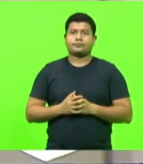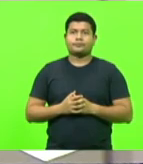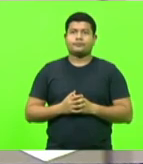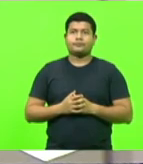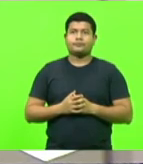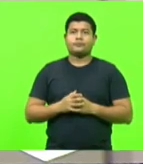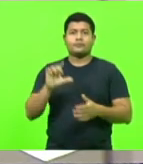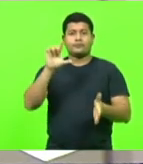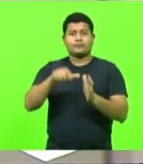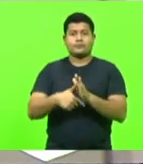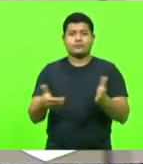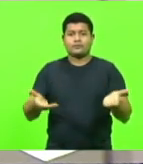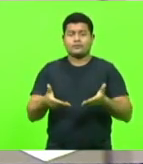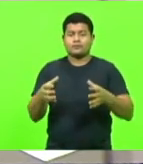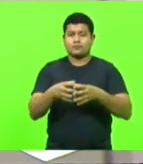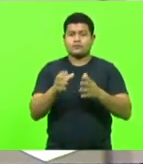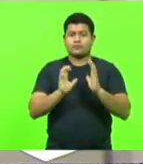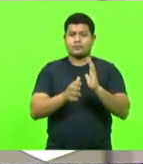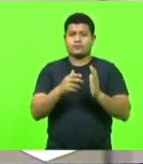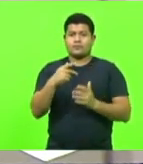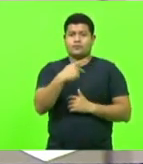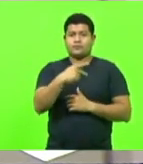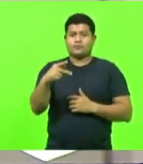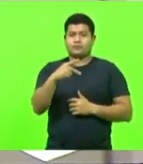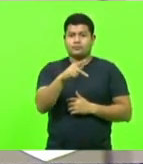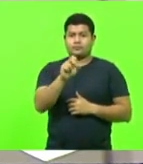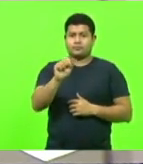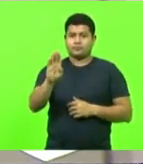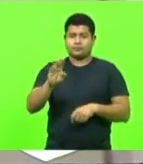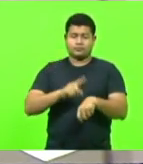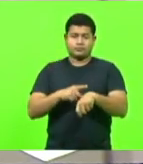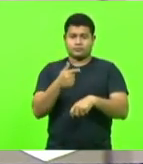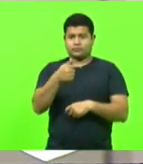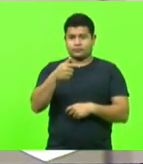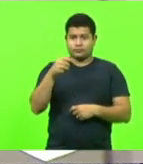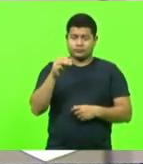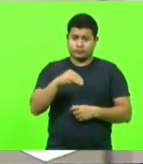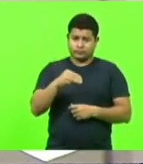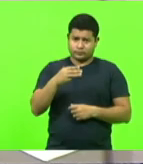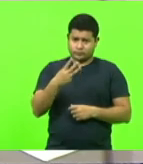Próximo bloco, bloco PP-PSB por 7 minutos 30 segundos.